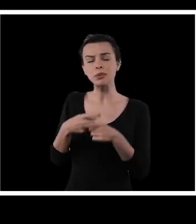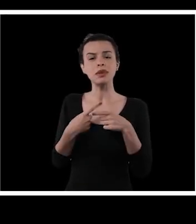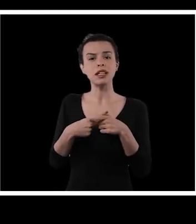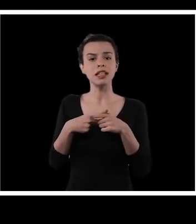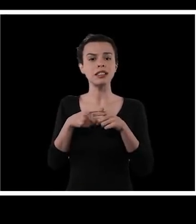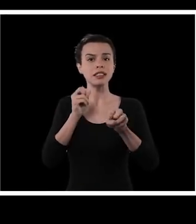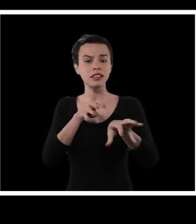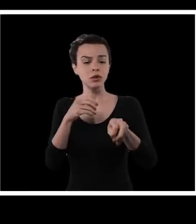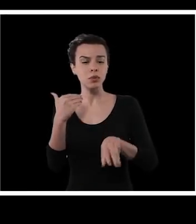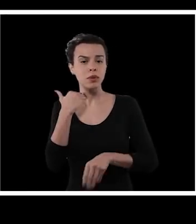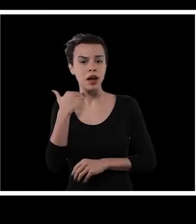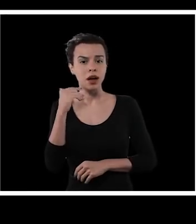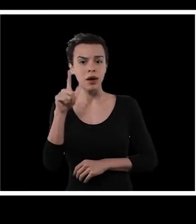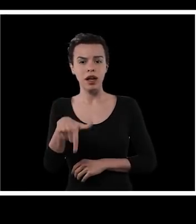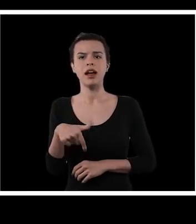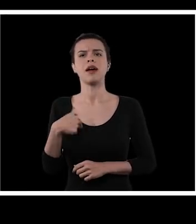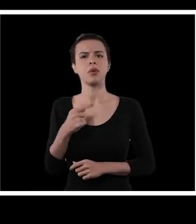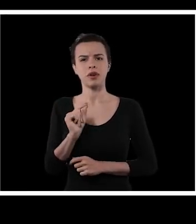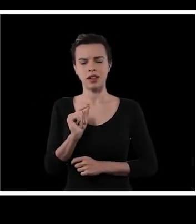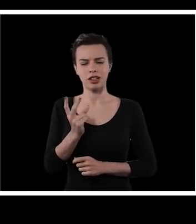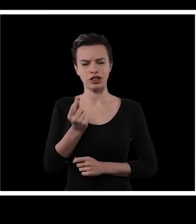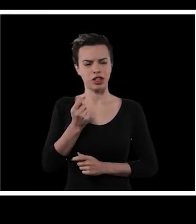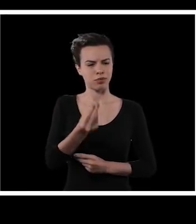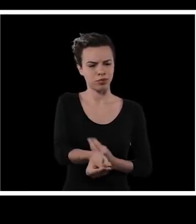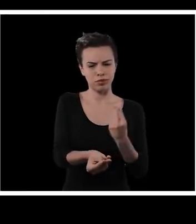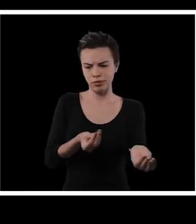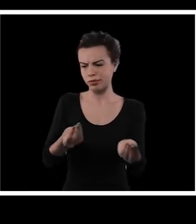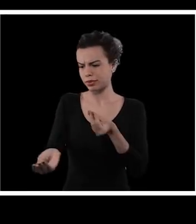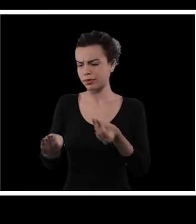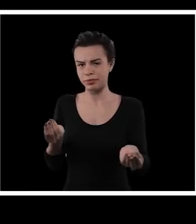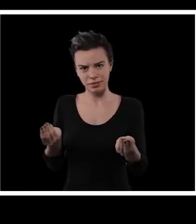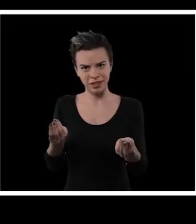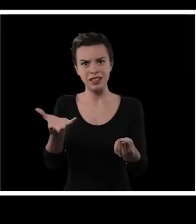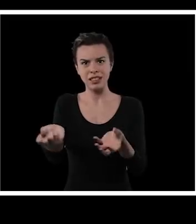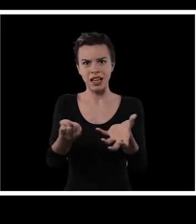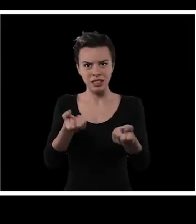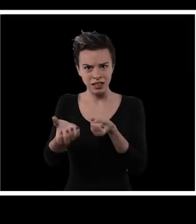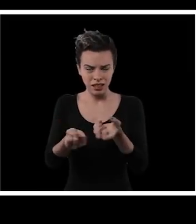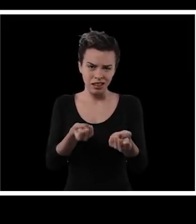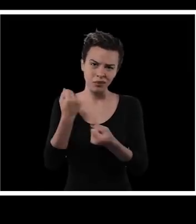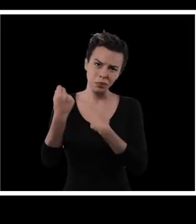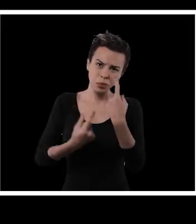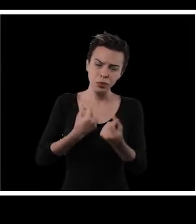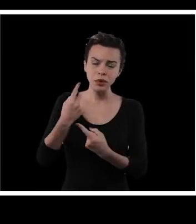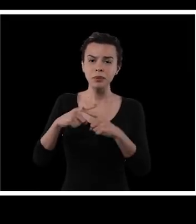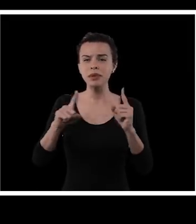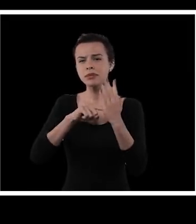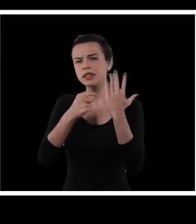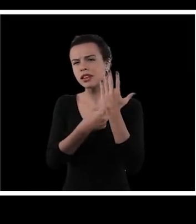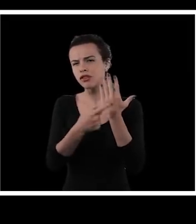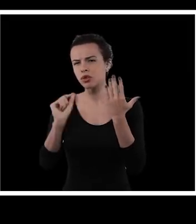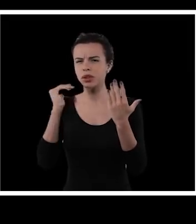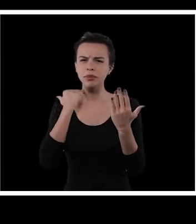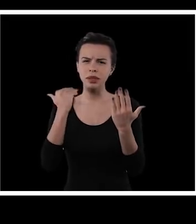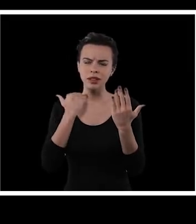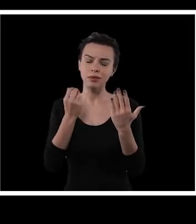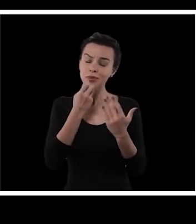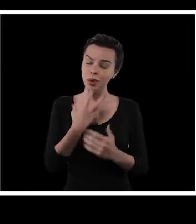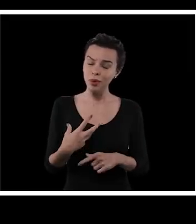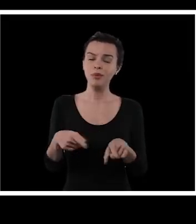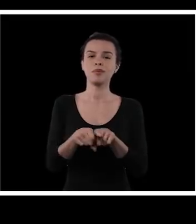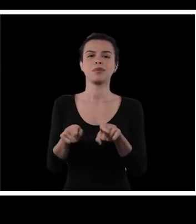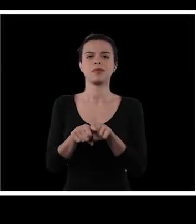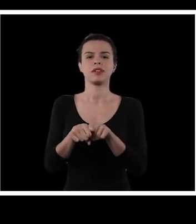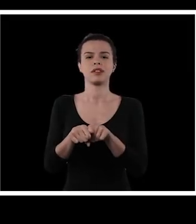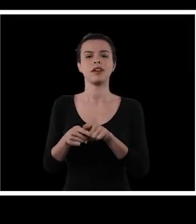porque quando ele fala de ensino bancário, ele está falando justamente isso, que a gente faz no banco, a gente vai lá e deposita dinheiro e tal, e saca alguma coisa. Mas, ao mesmo tempo, a metáfora do banco